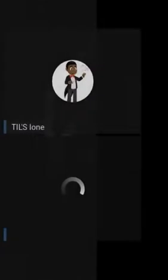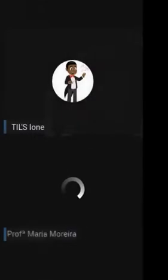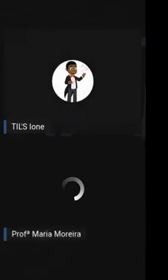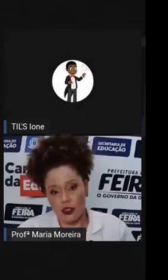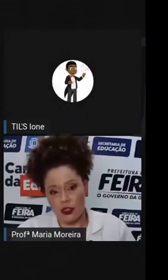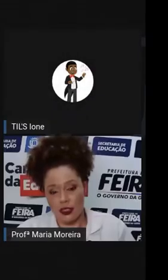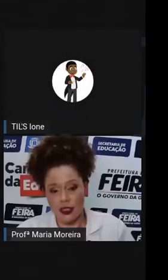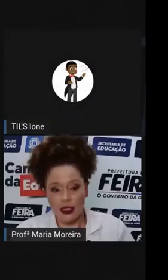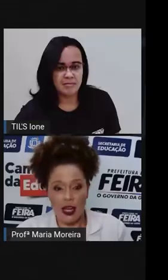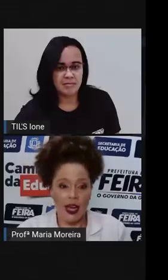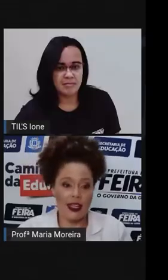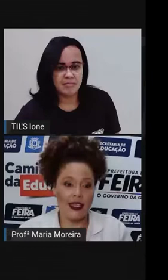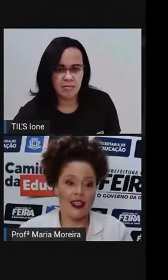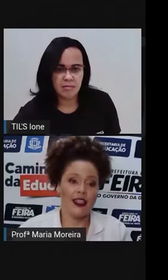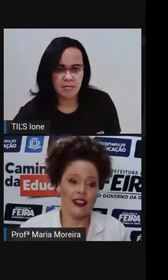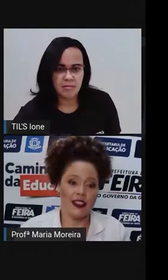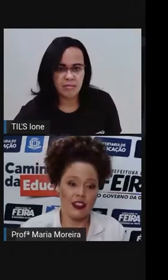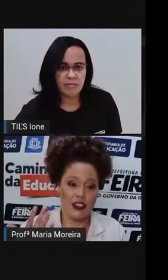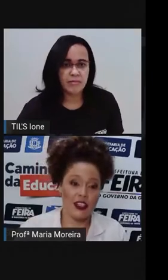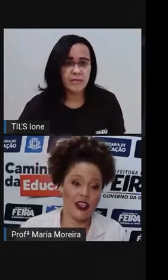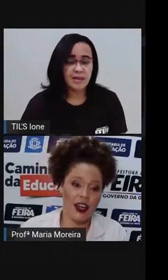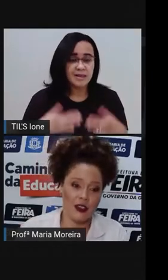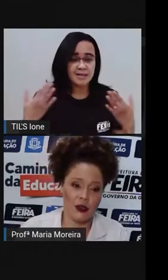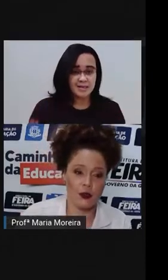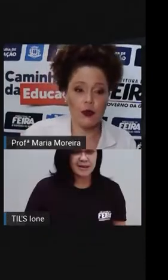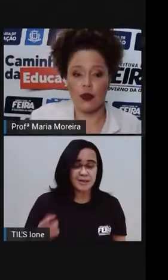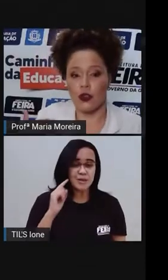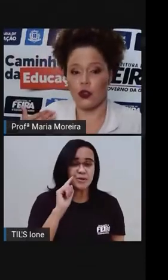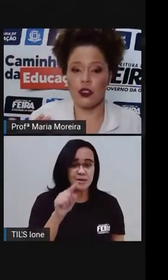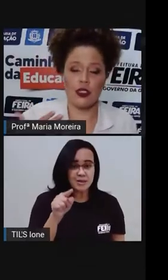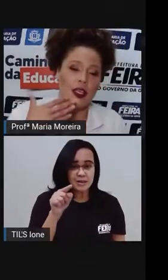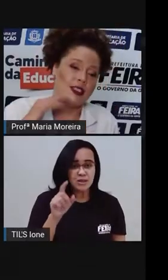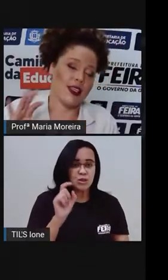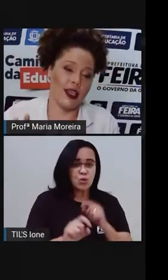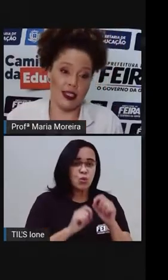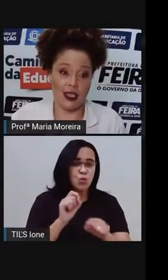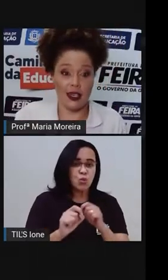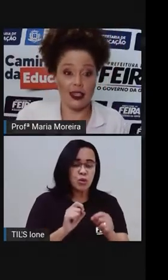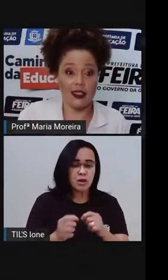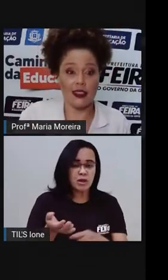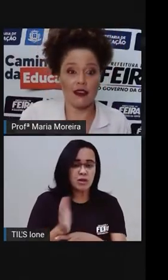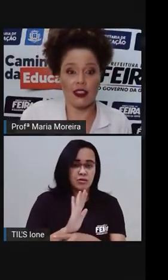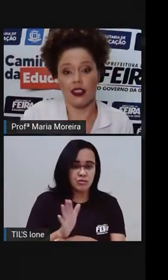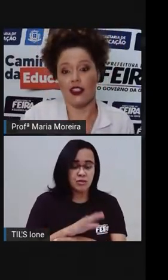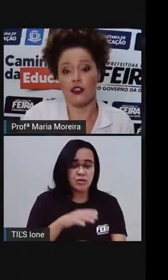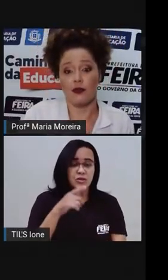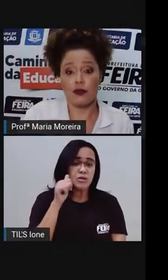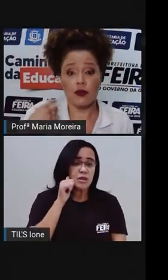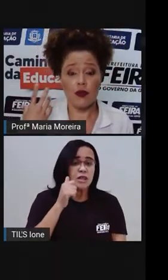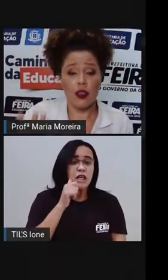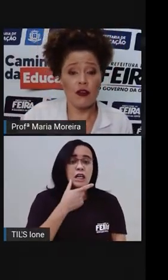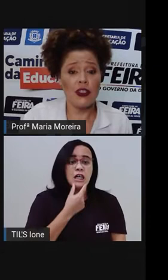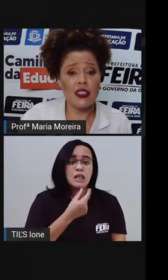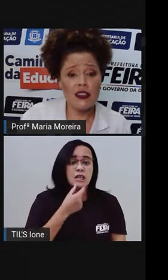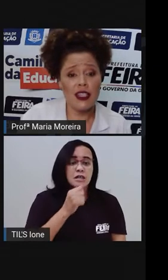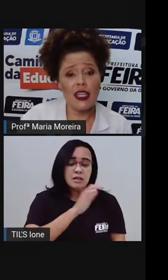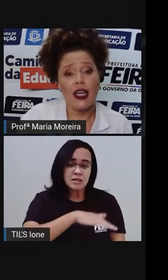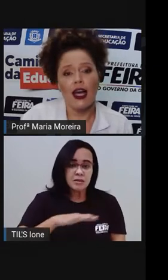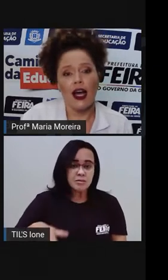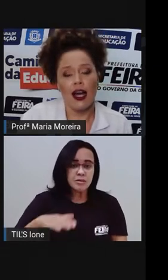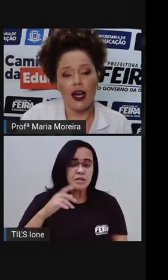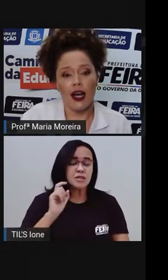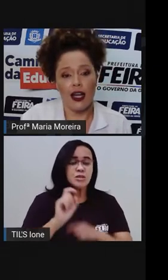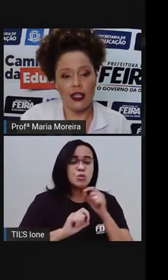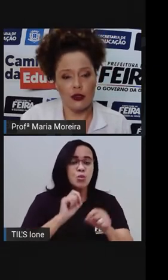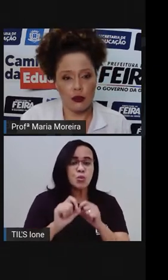Gente, Aí, né? A gente trouxe essa criança, na verdade, fazendo aí